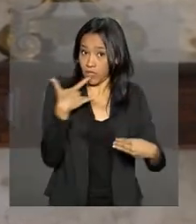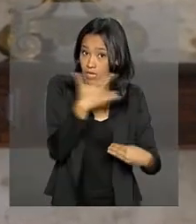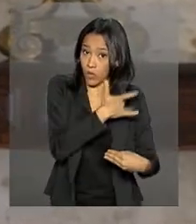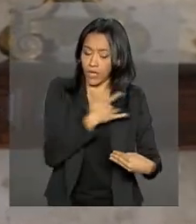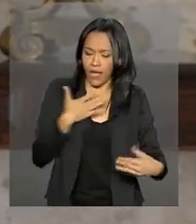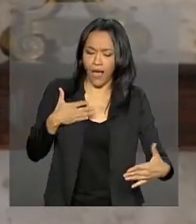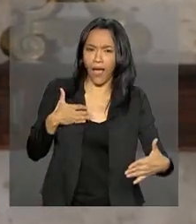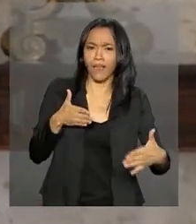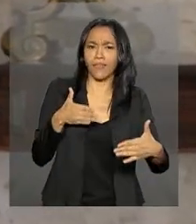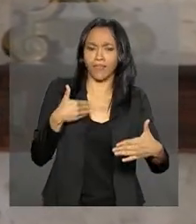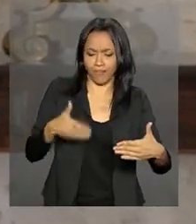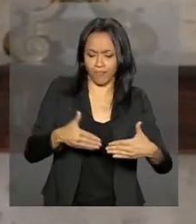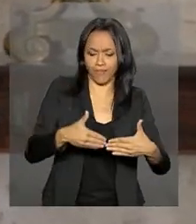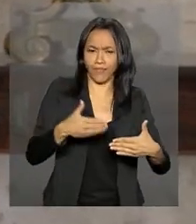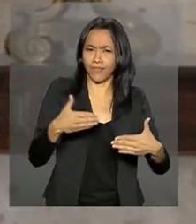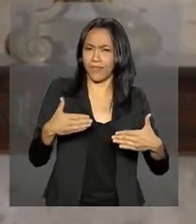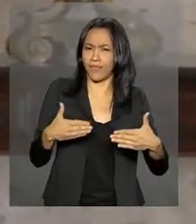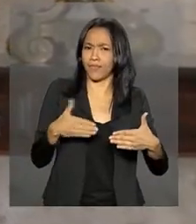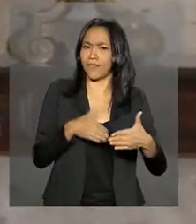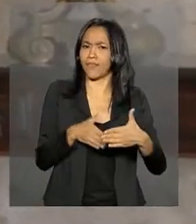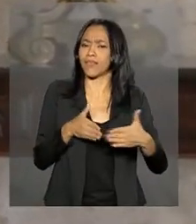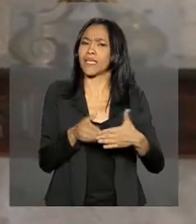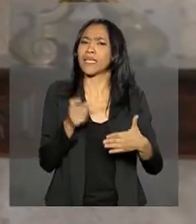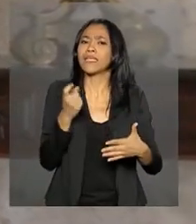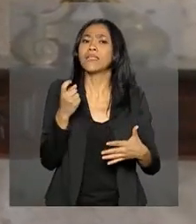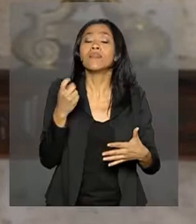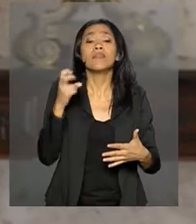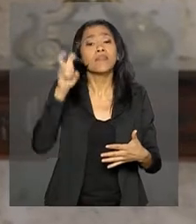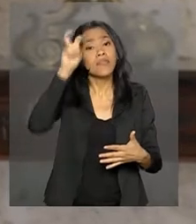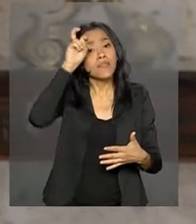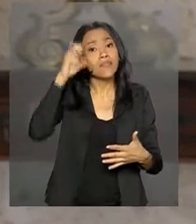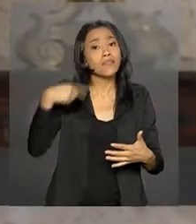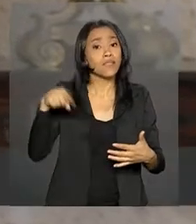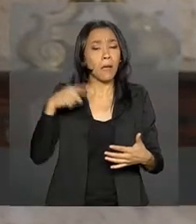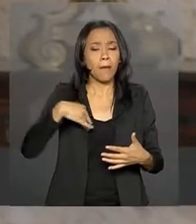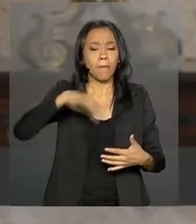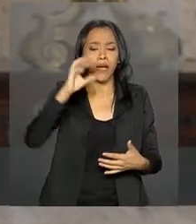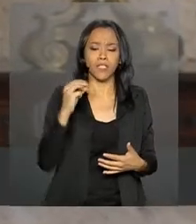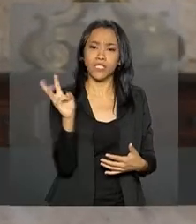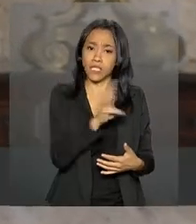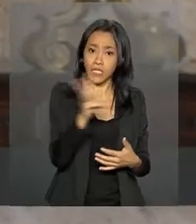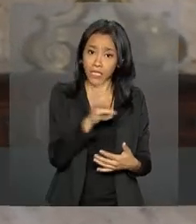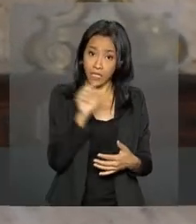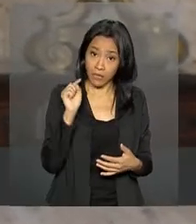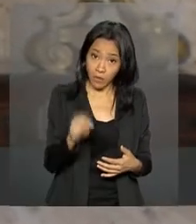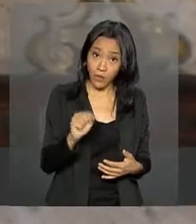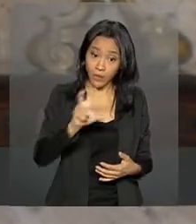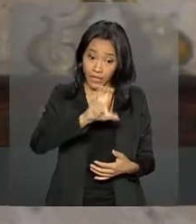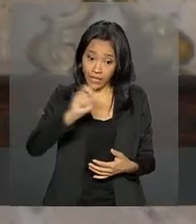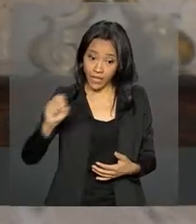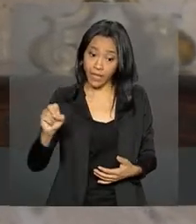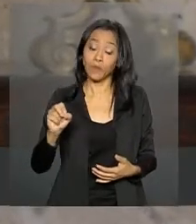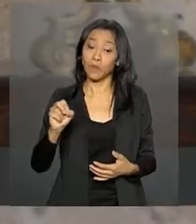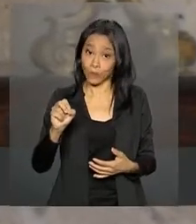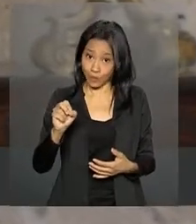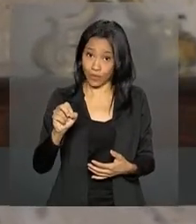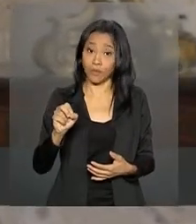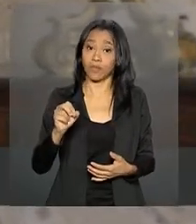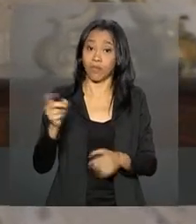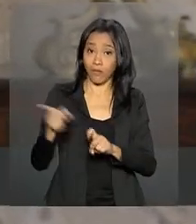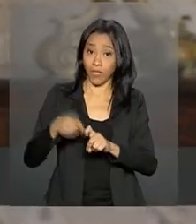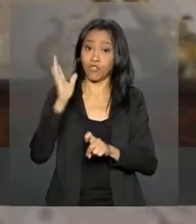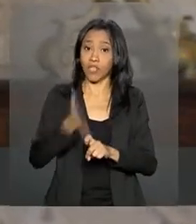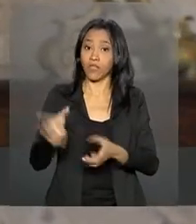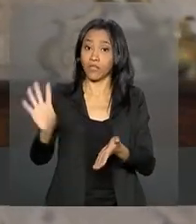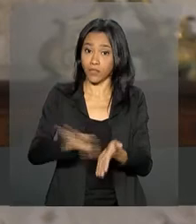esta quinta-feira, mais de 33.500 médicos já se inscreveram no programa Mais Médicos. E